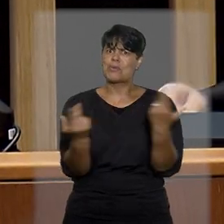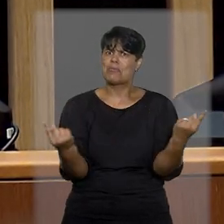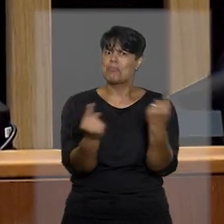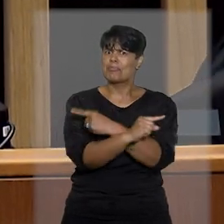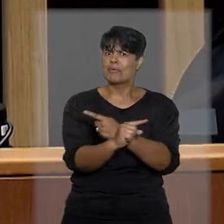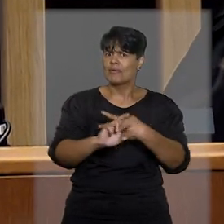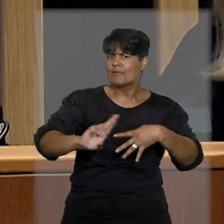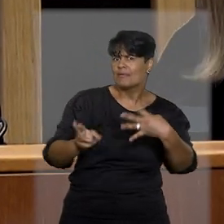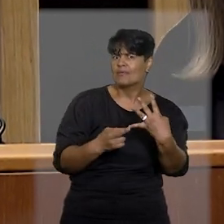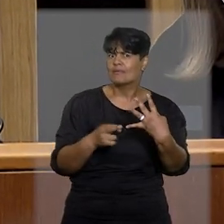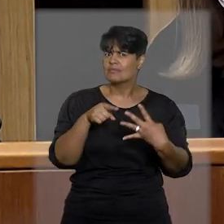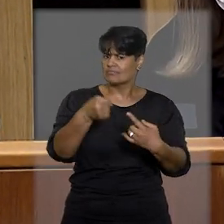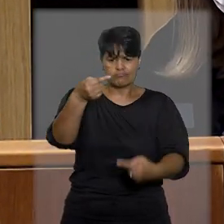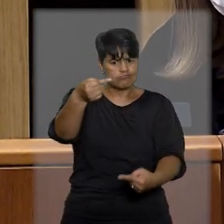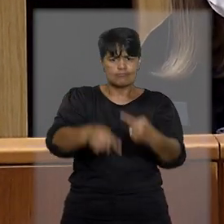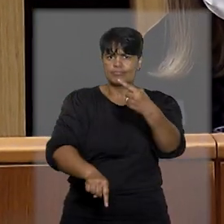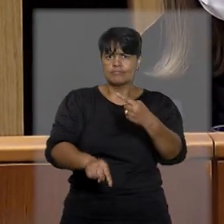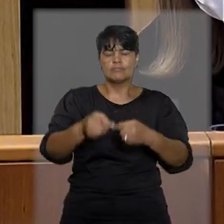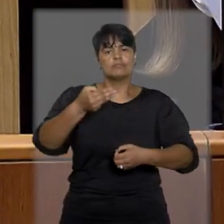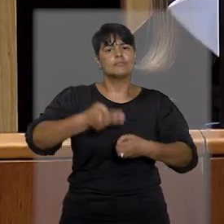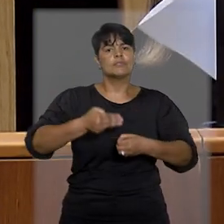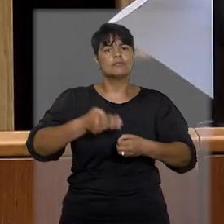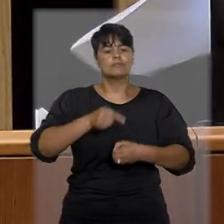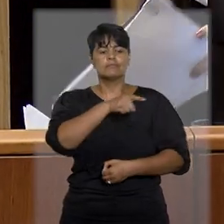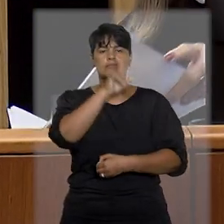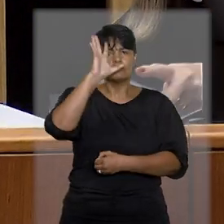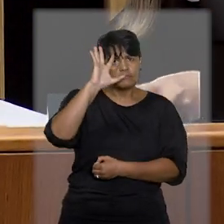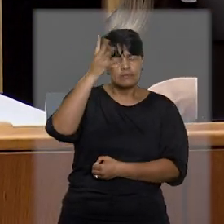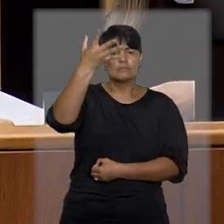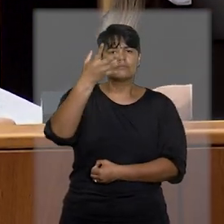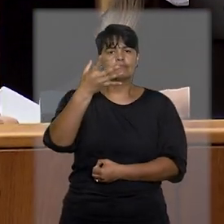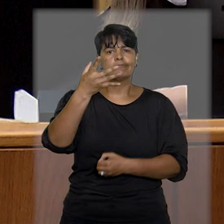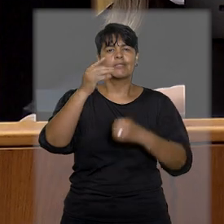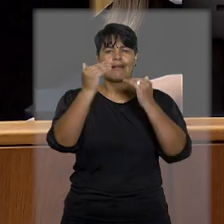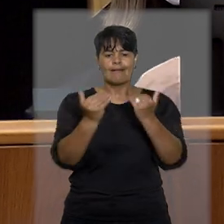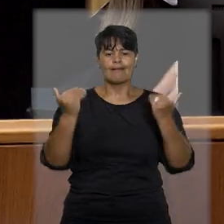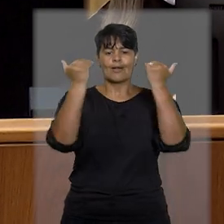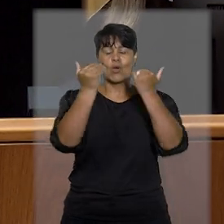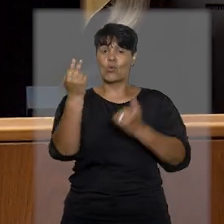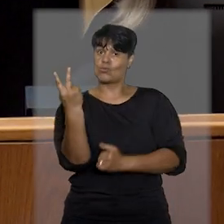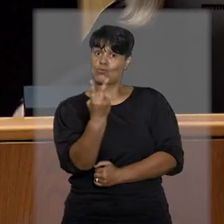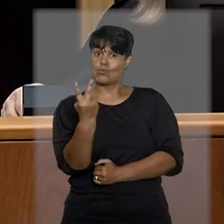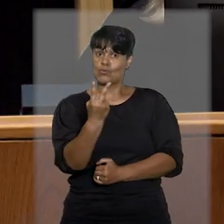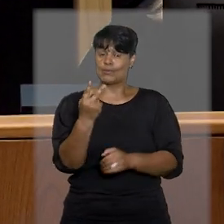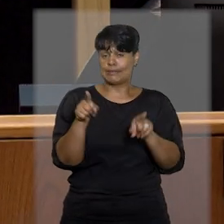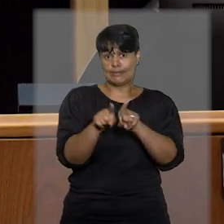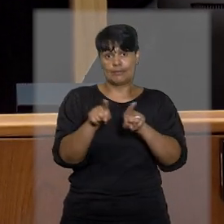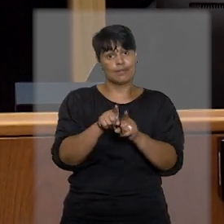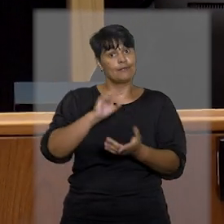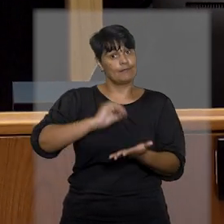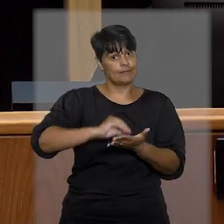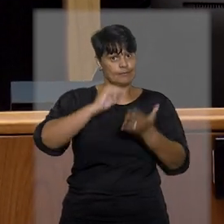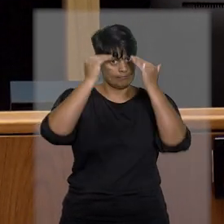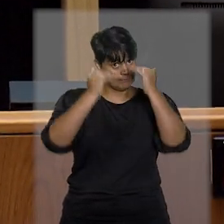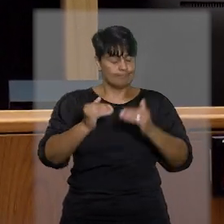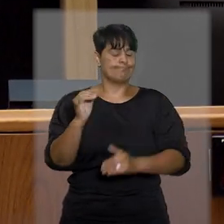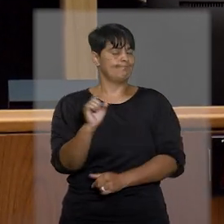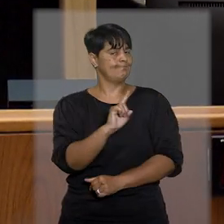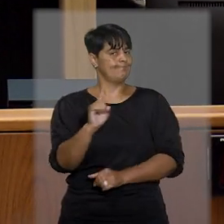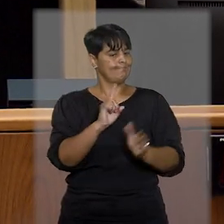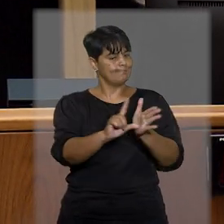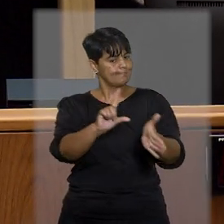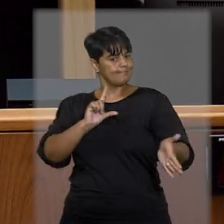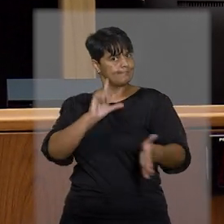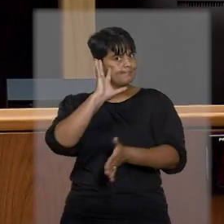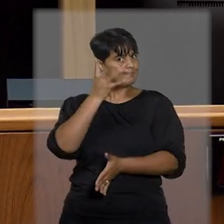recursais, revelando o inconformismo do município com a decisão de segunda instância e não com o possível descumprimento do que foi